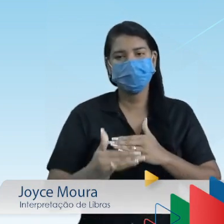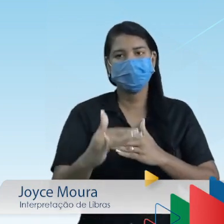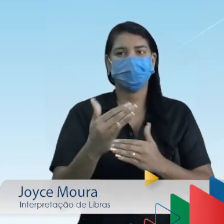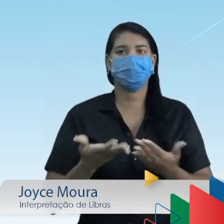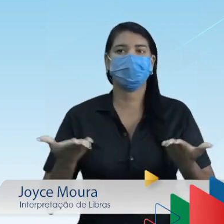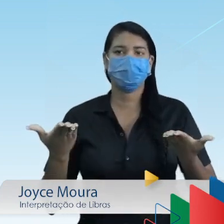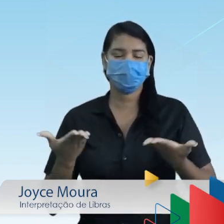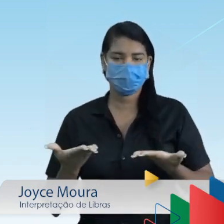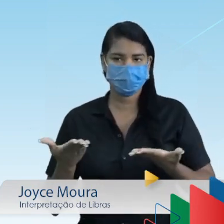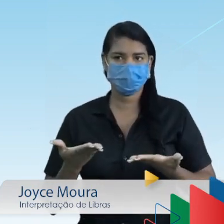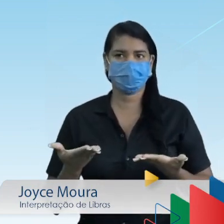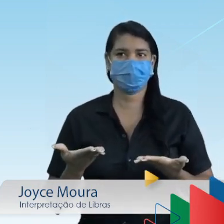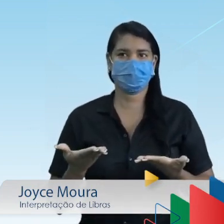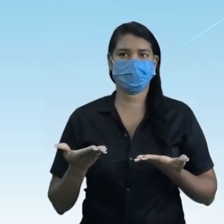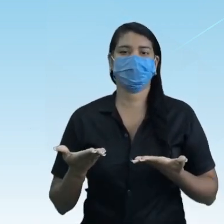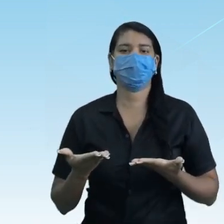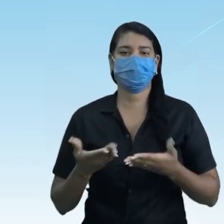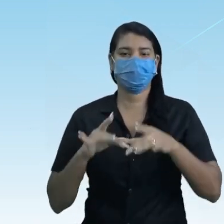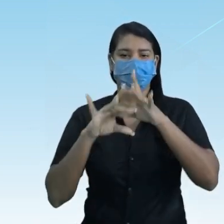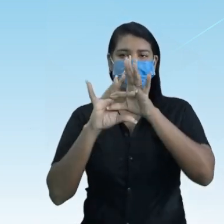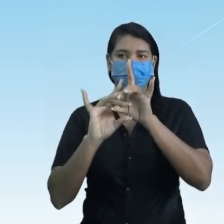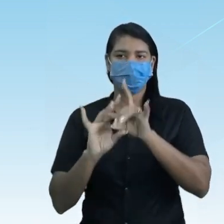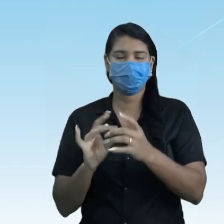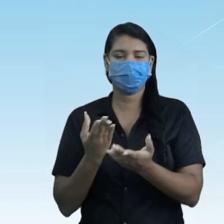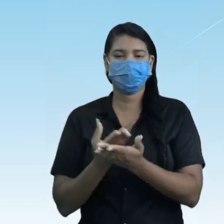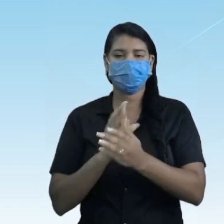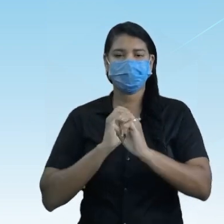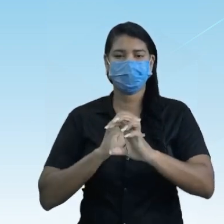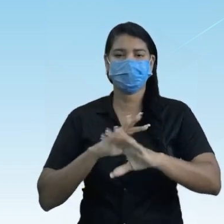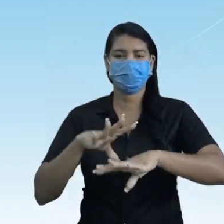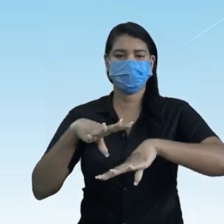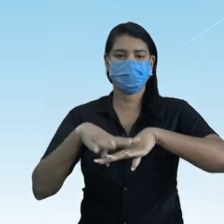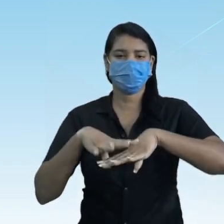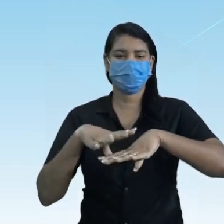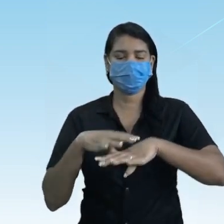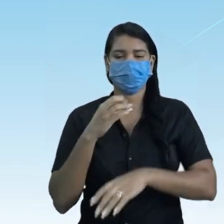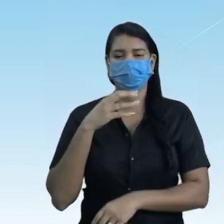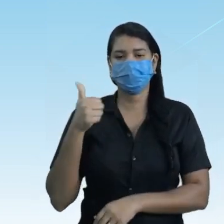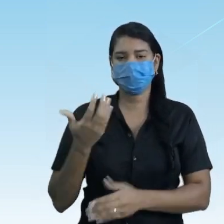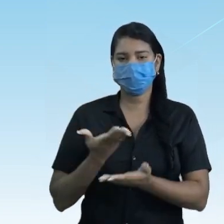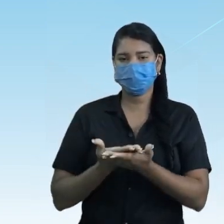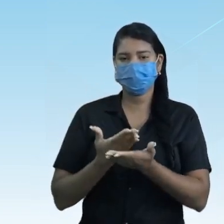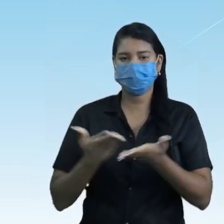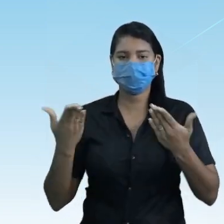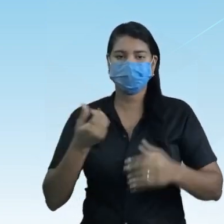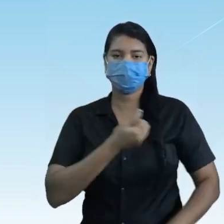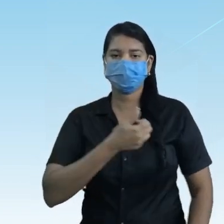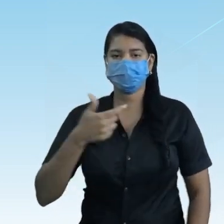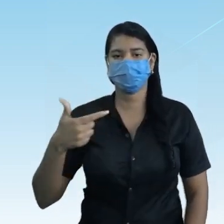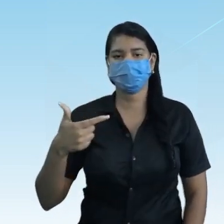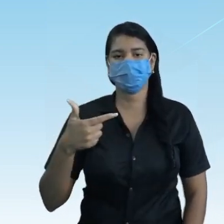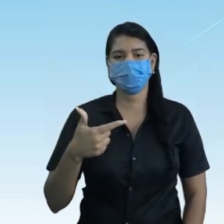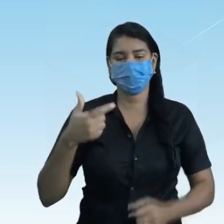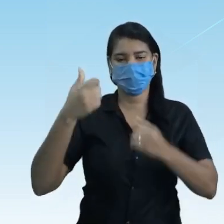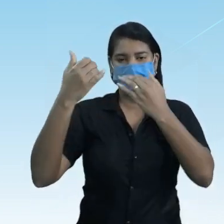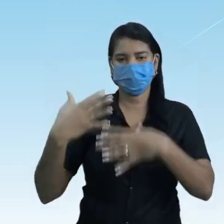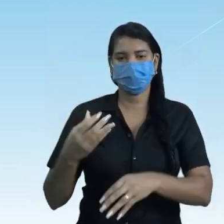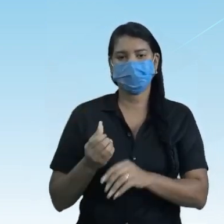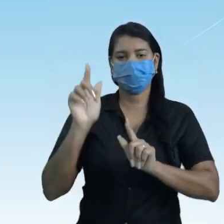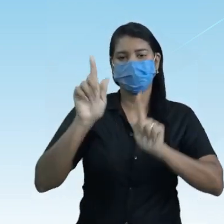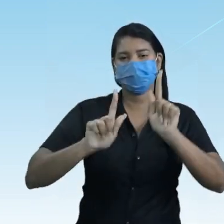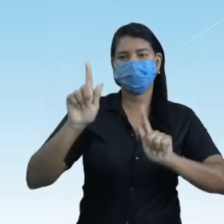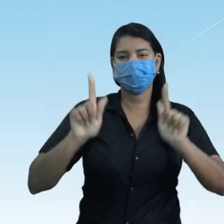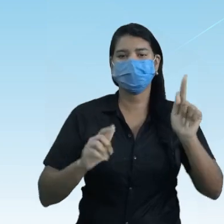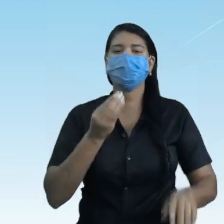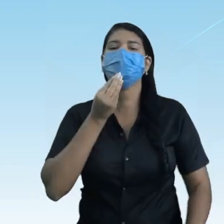nessa caminhada sobre o ensino da matemática. Bom, nossa aula de hoje, número 22, vai falar sobre estatística e